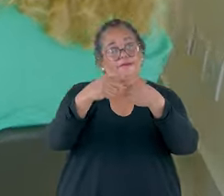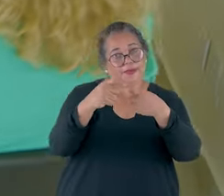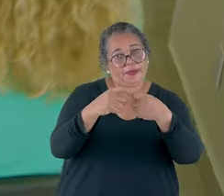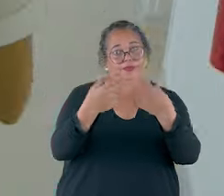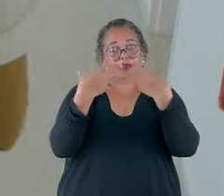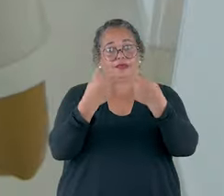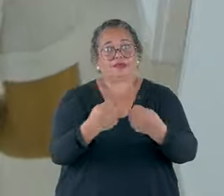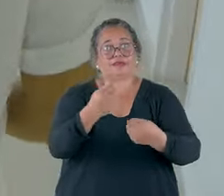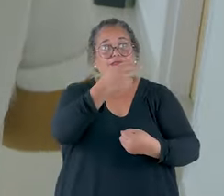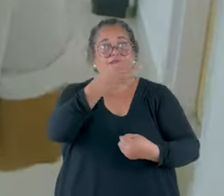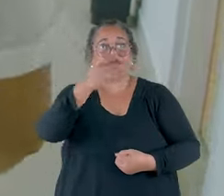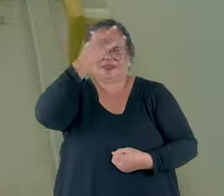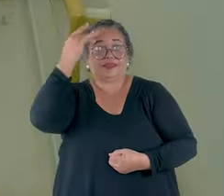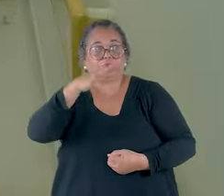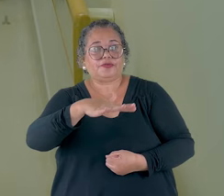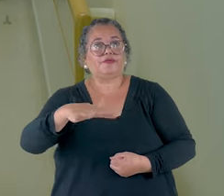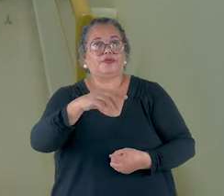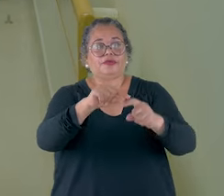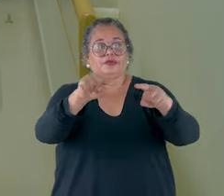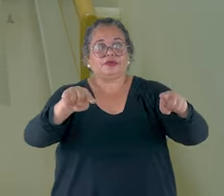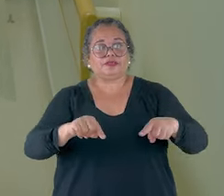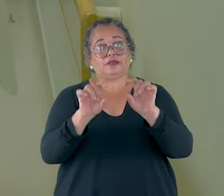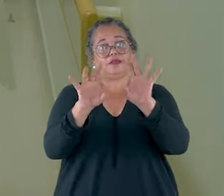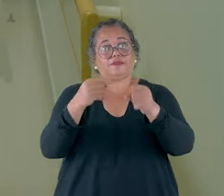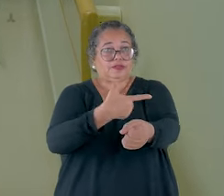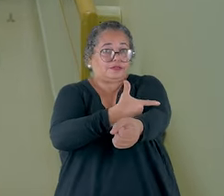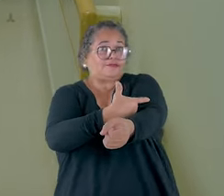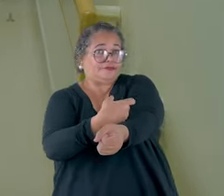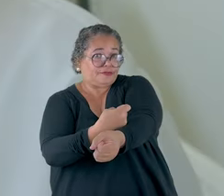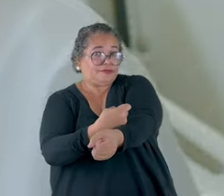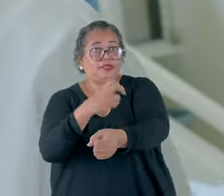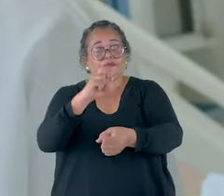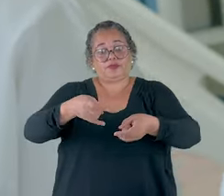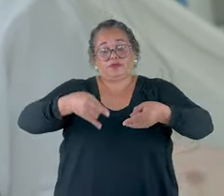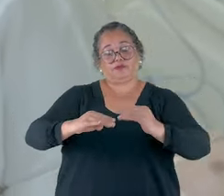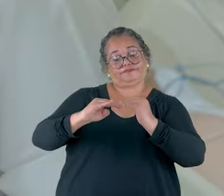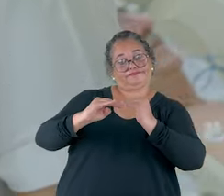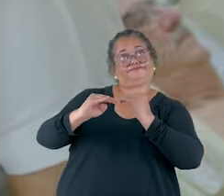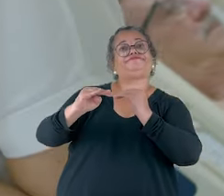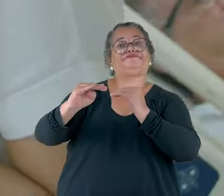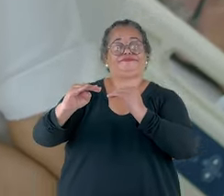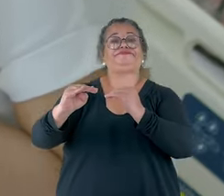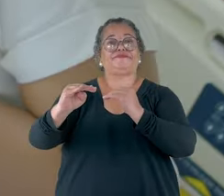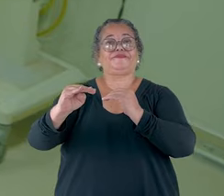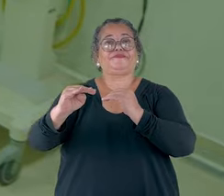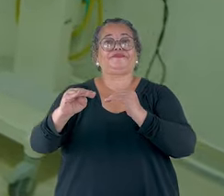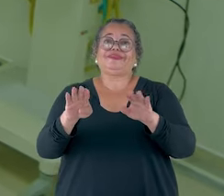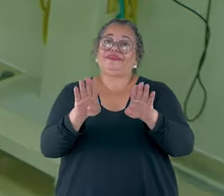recepção para 70 pessoas, salas de curativos e coletas de exames, cinco leitos de estabilização